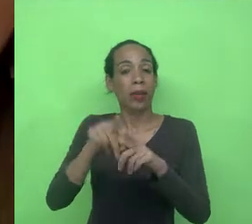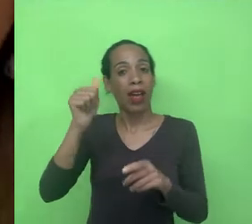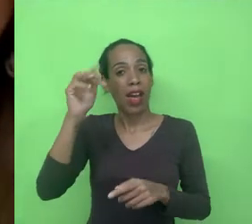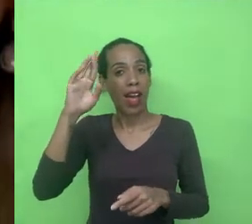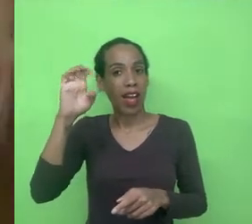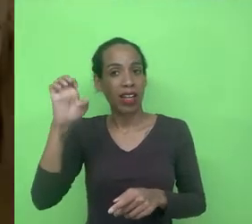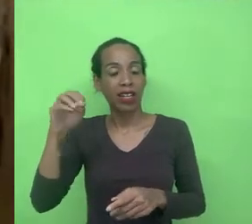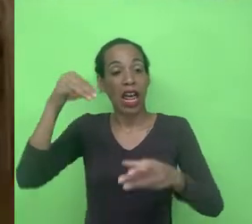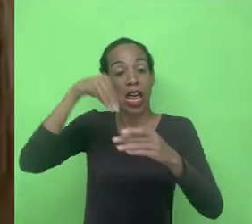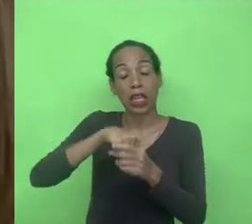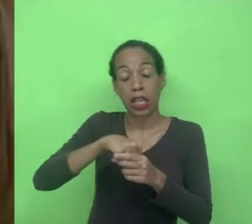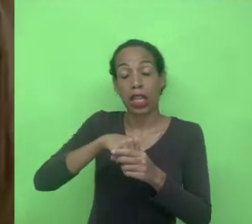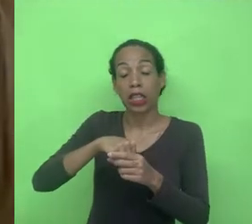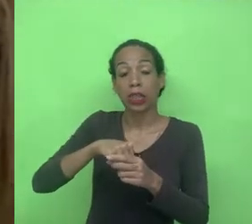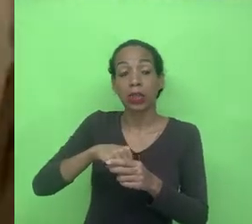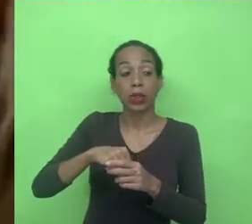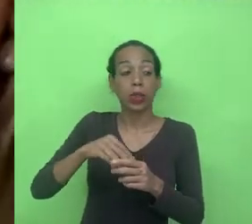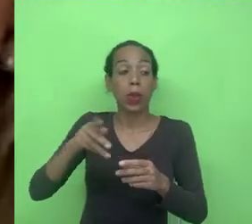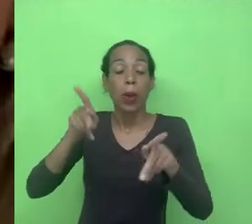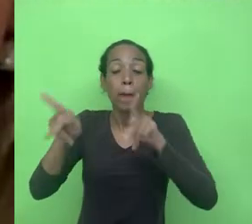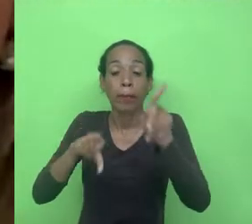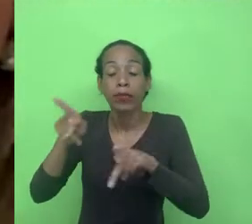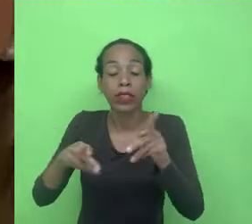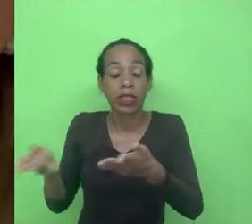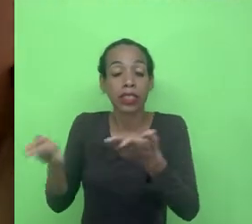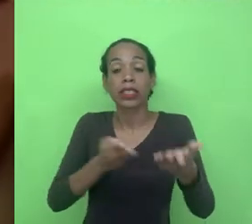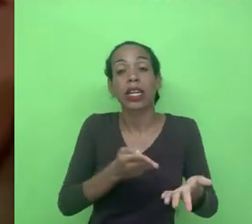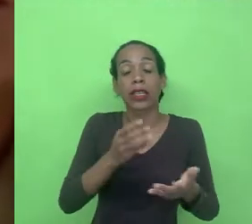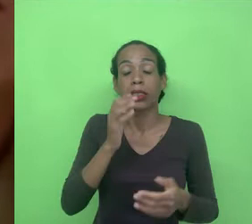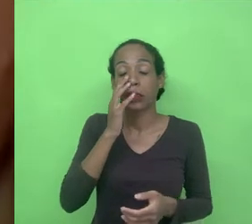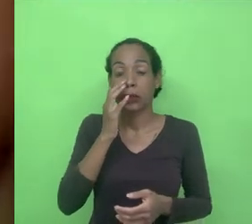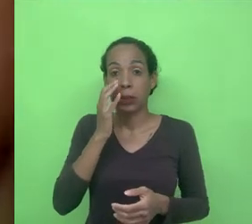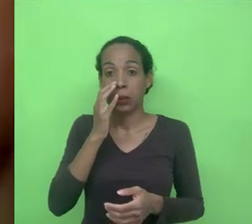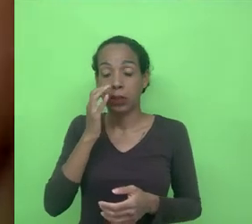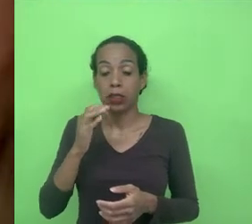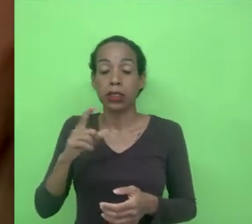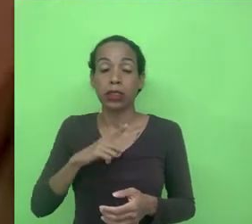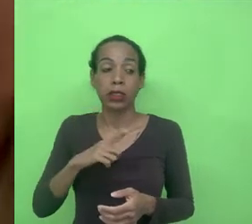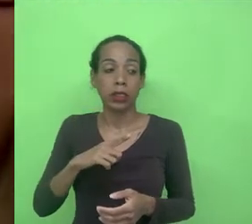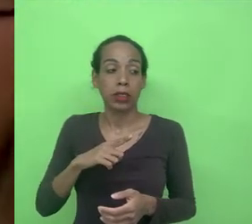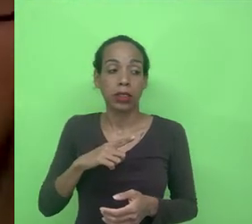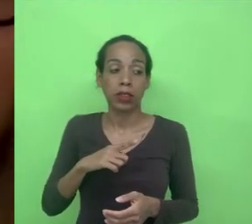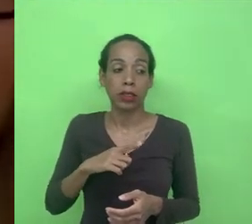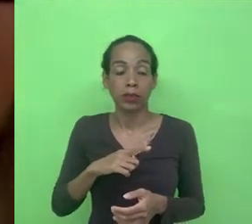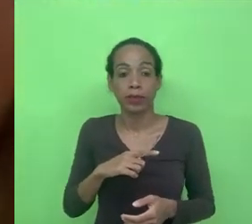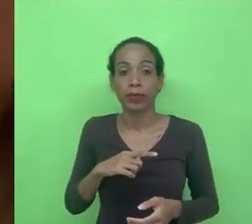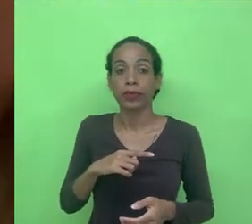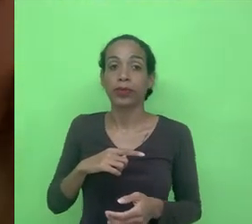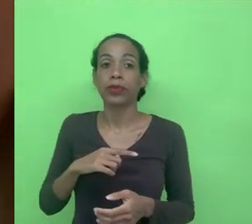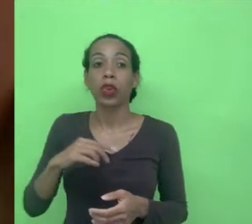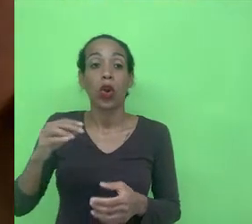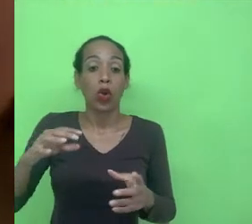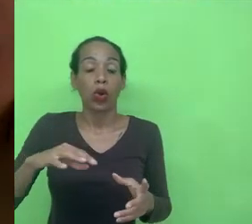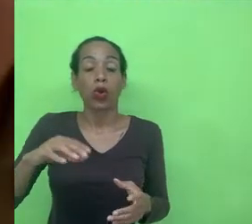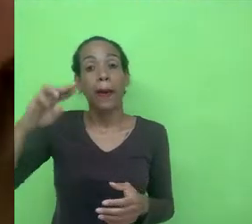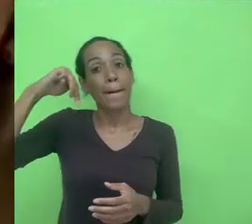institucional ele já traz as audiências audiências no metaverso você vê que já é um